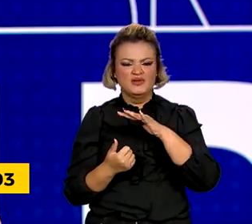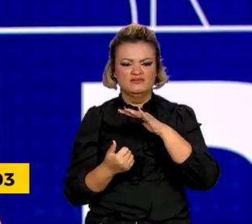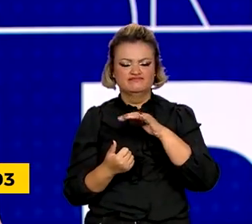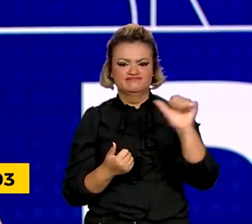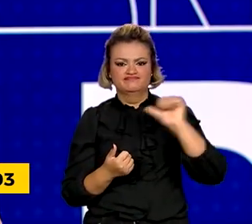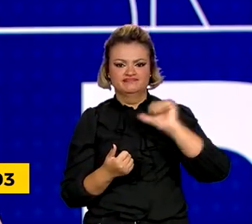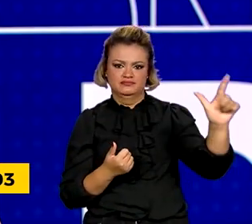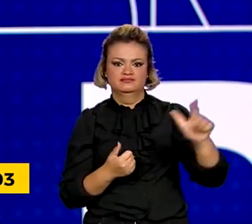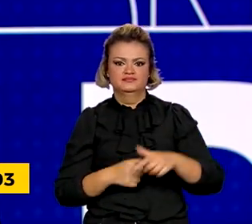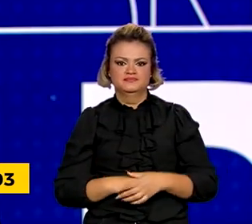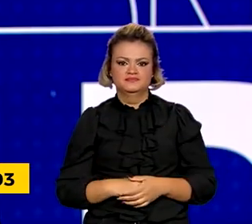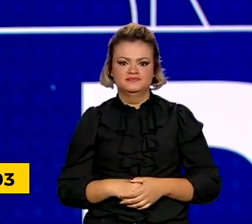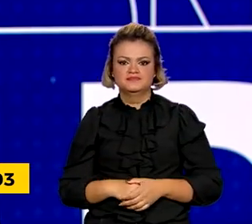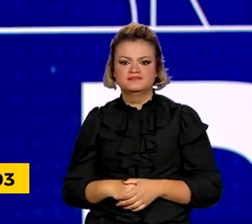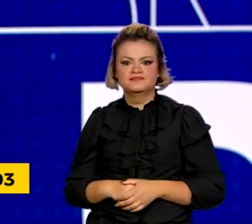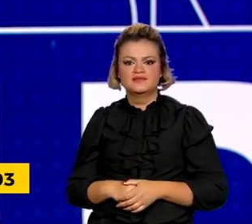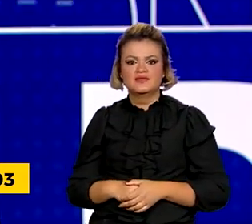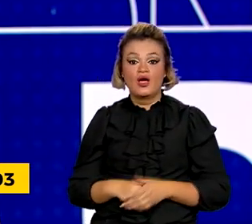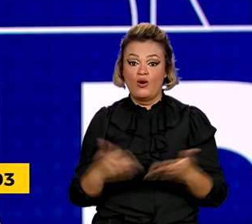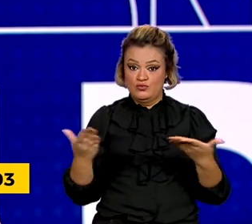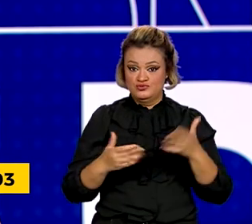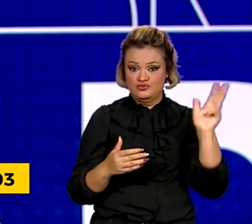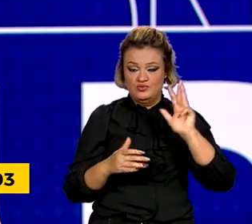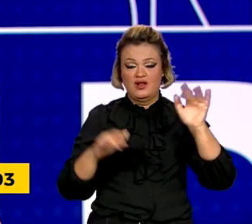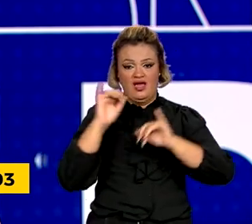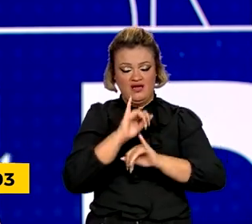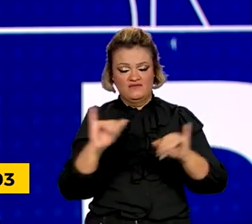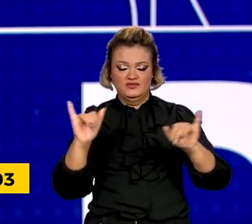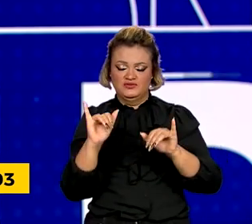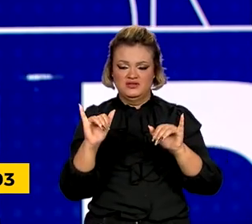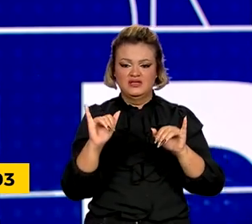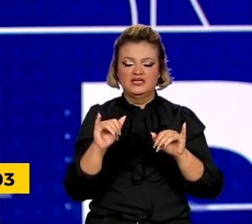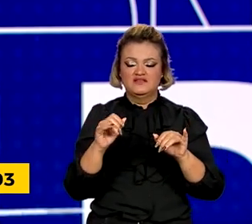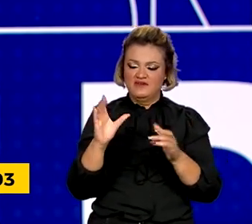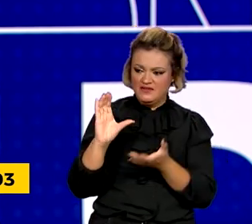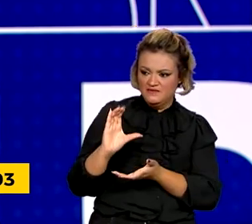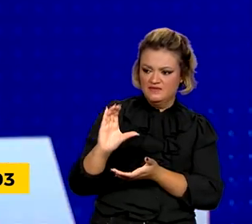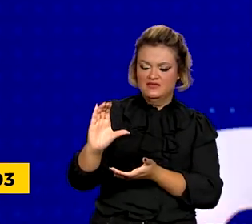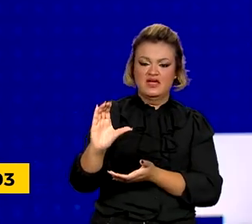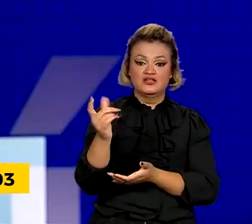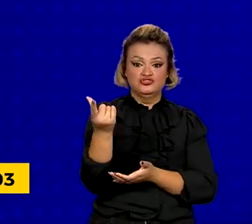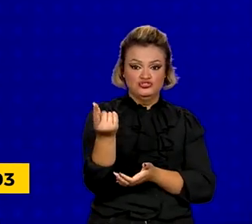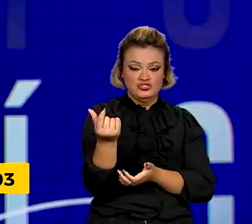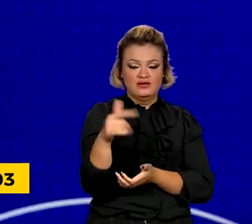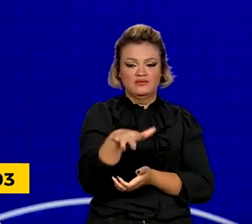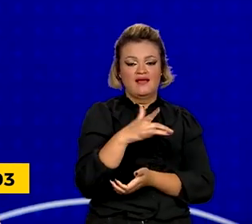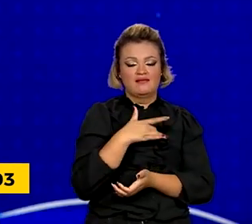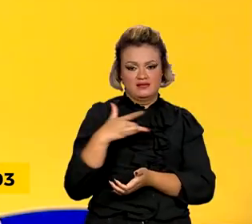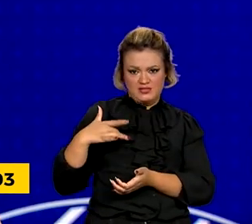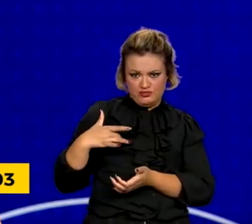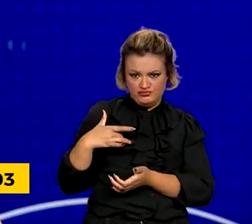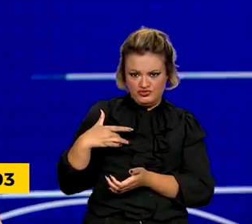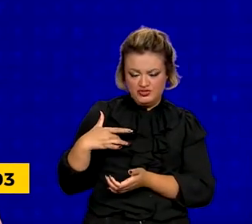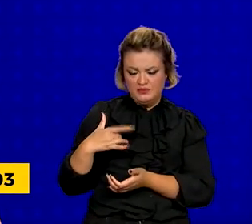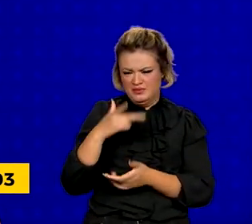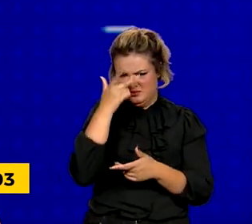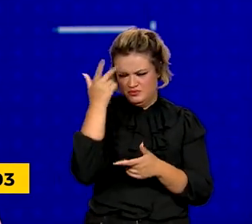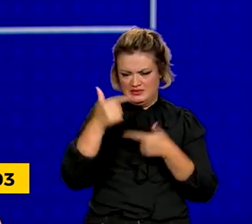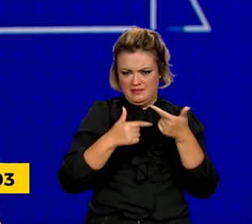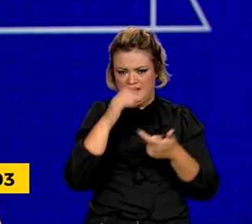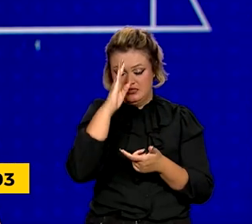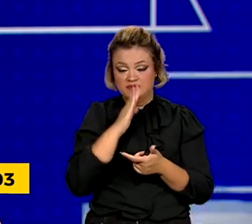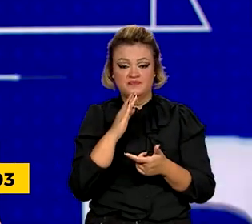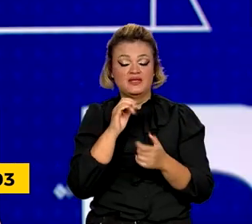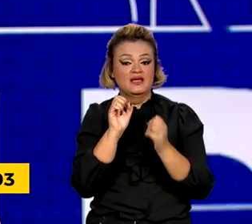E hoje o presidente Lula anuncia recursos para entidades filantrópicas de saúde e participa do encontro